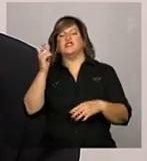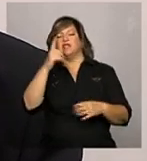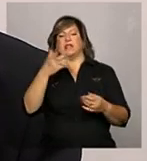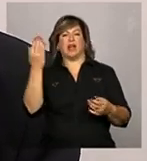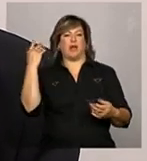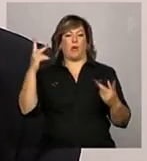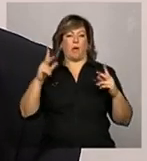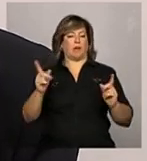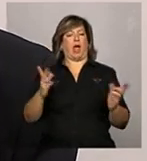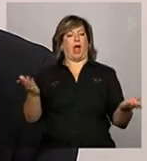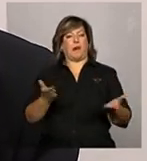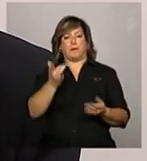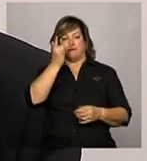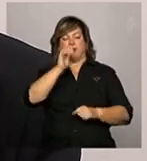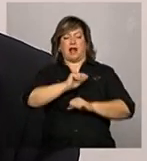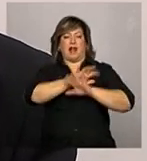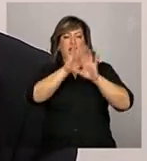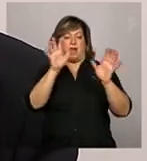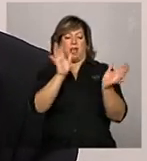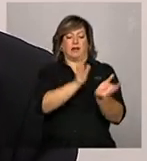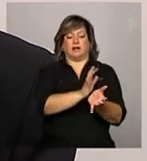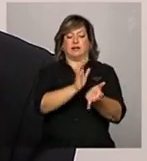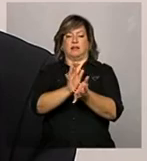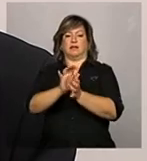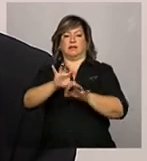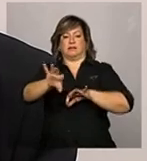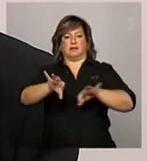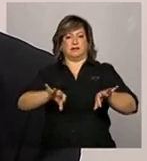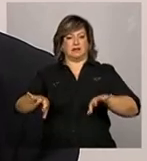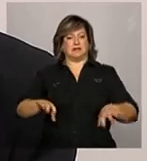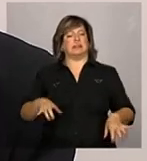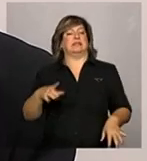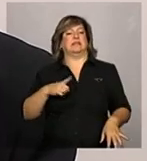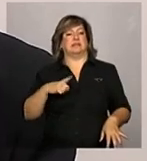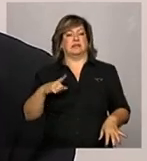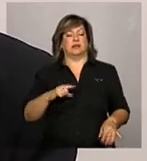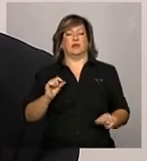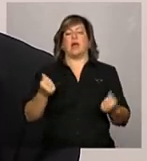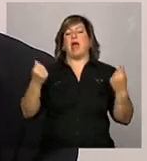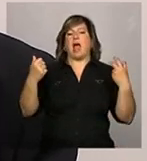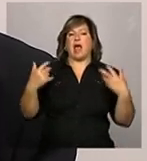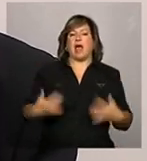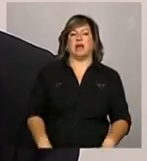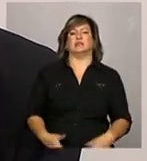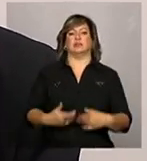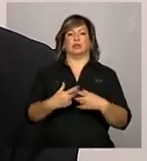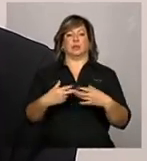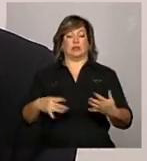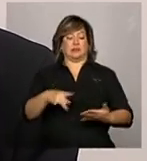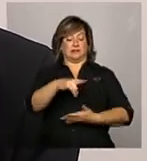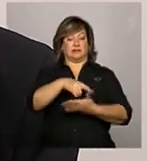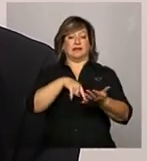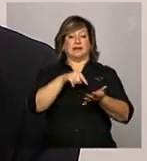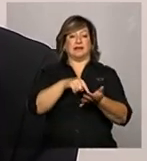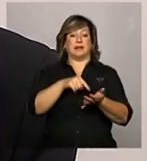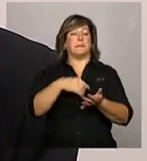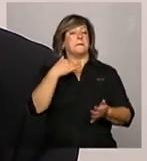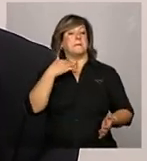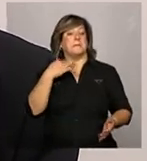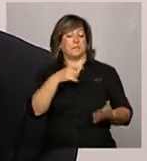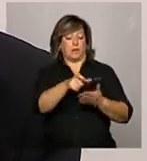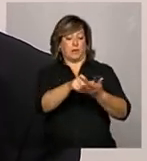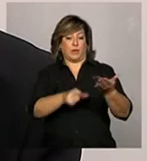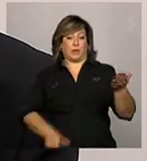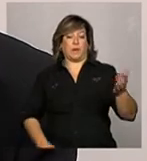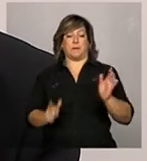por conta de saídas, gastos que ainda não foram contabilizados em extrato. Enfim, por conta